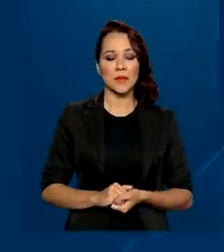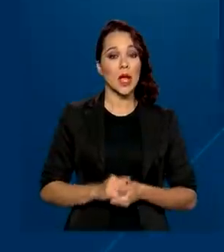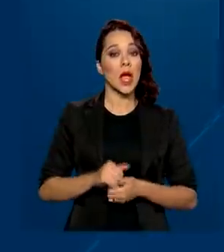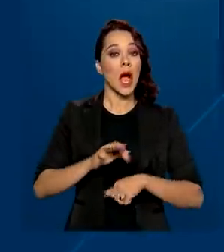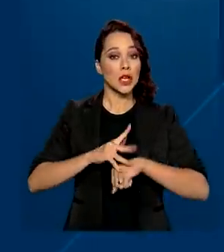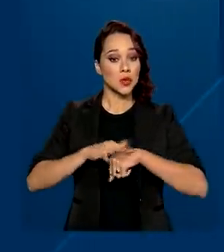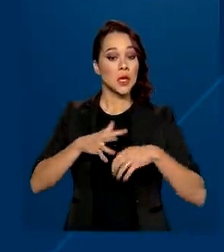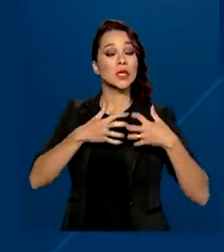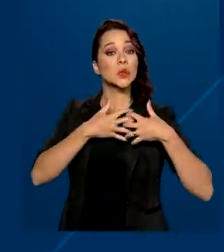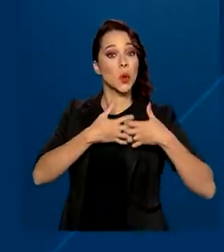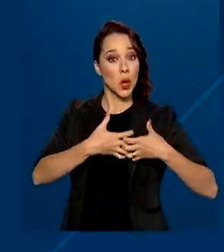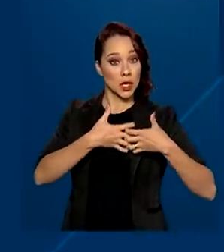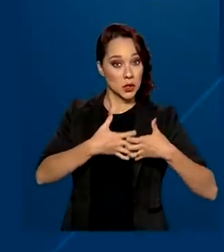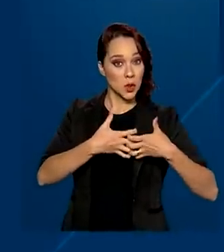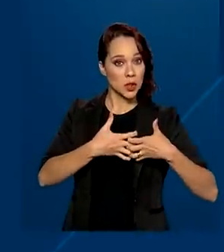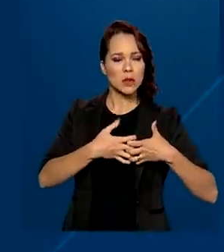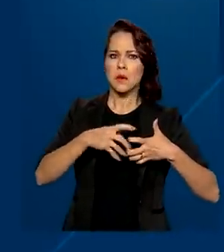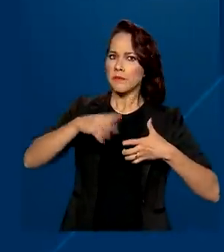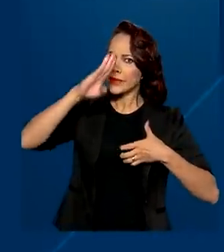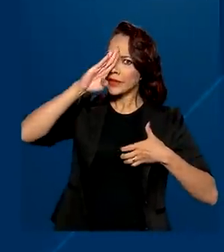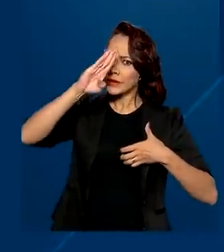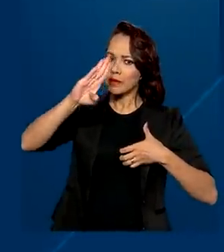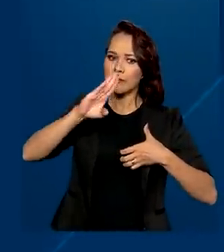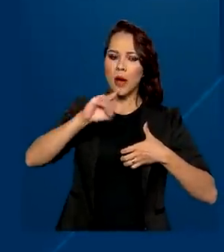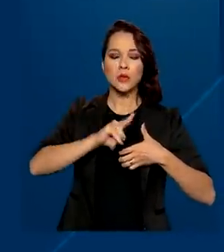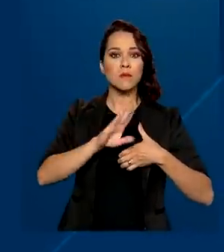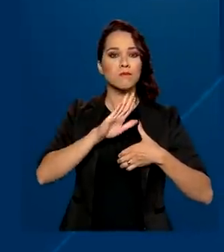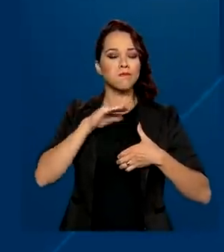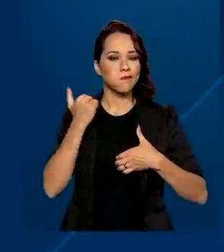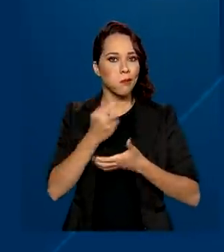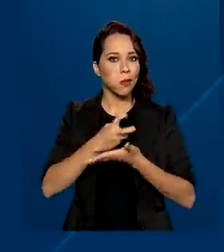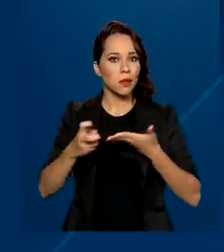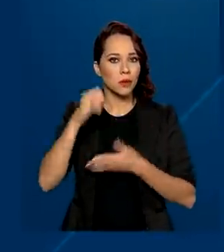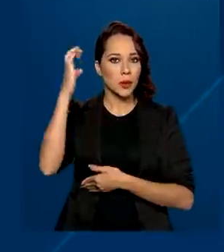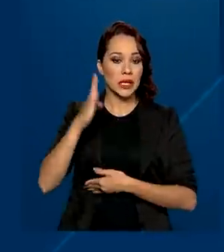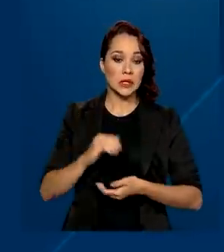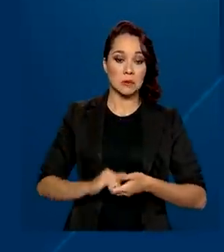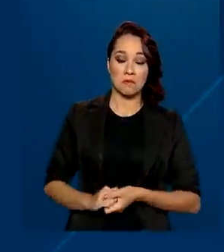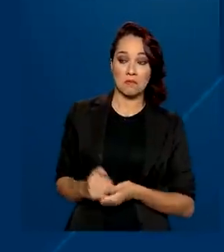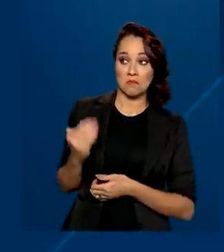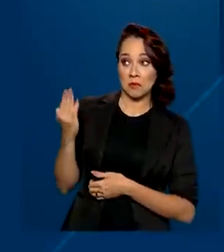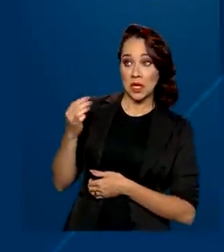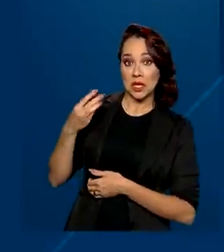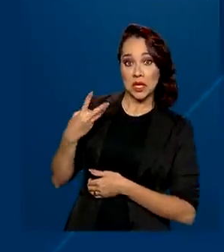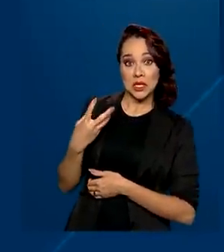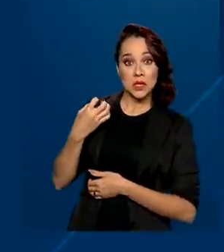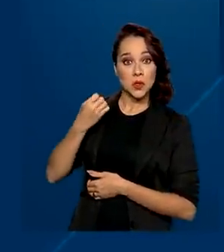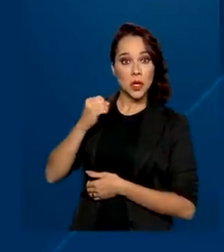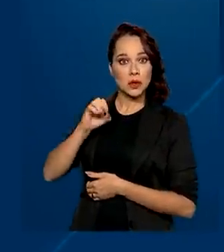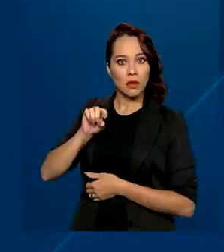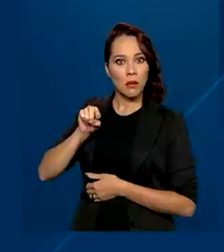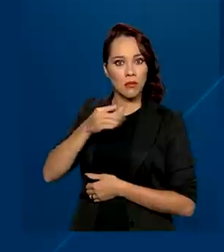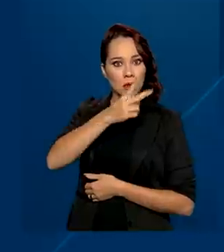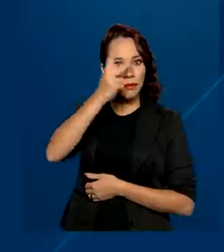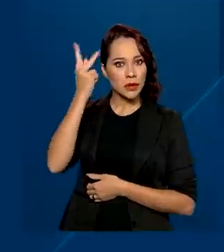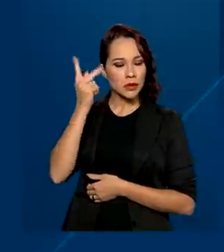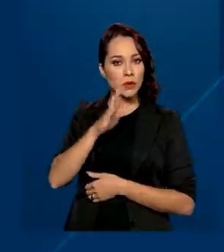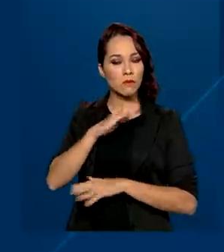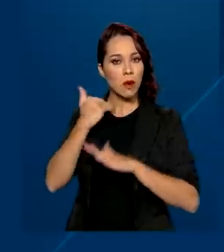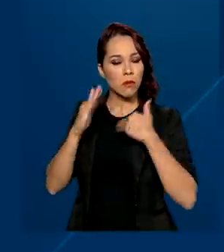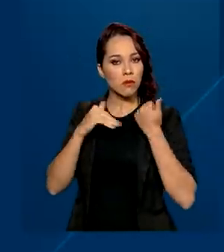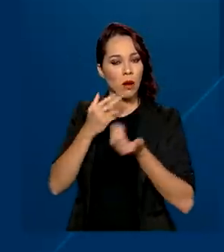doenças cardiovasculares são a principal causa de óbito no Brasil. Cerca de 380 mil pessoas